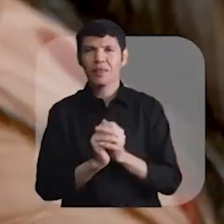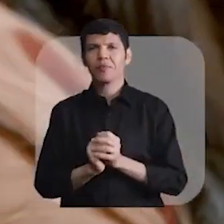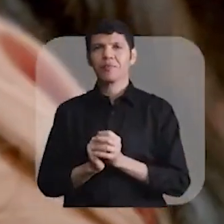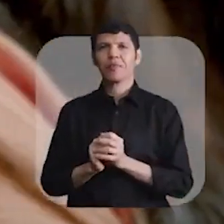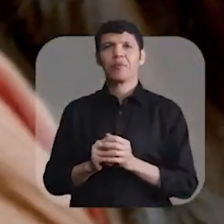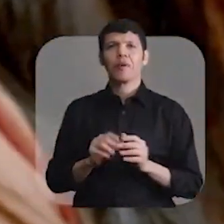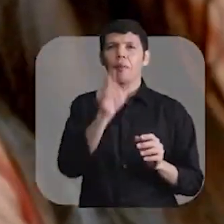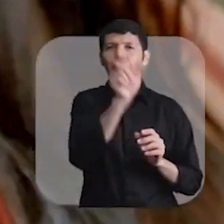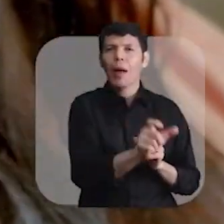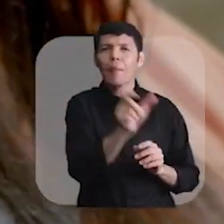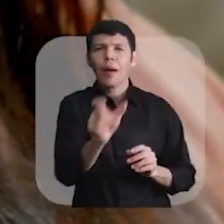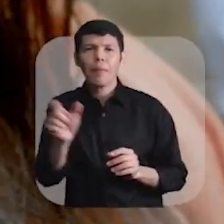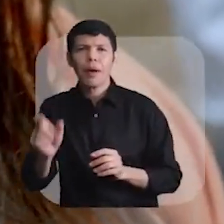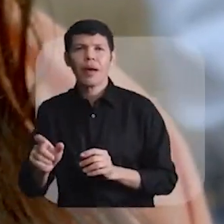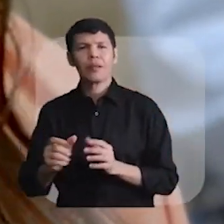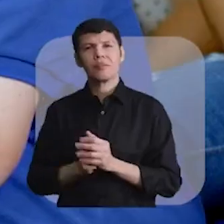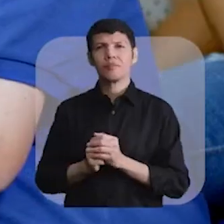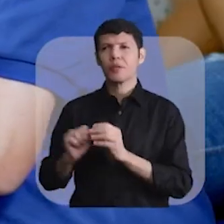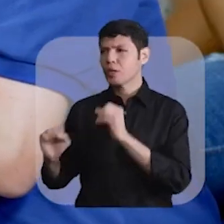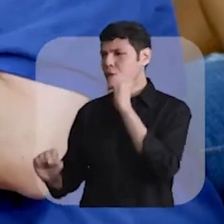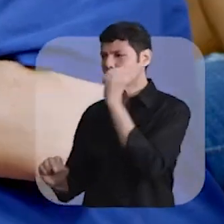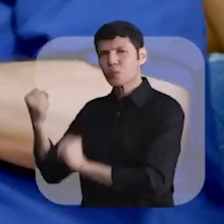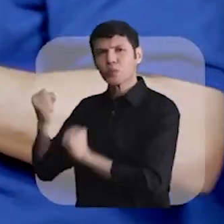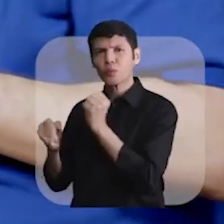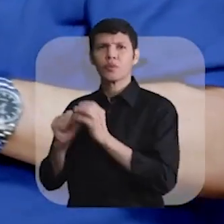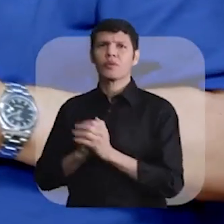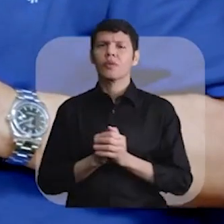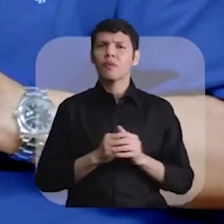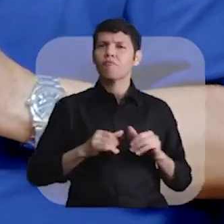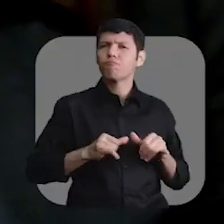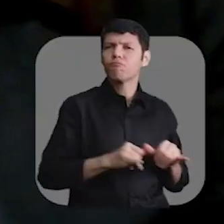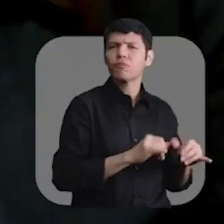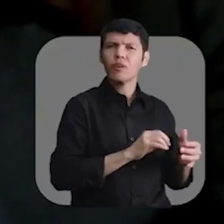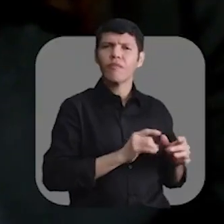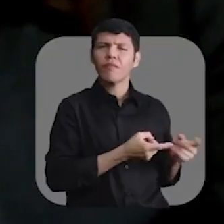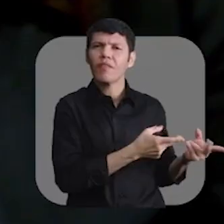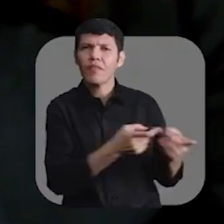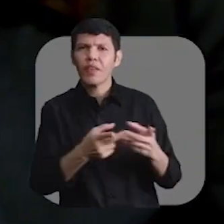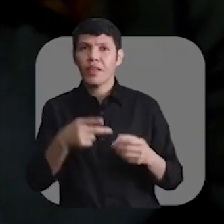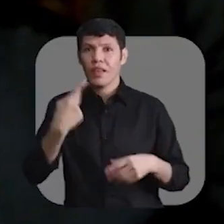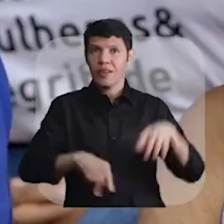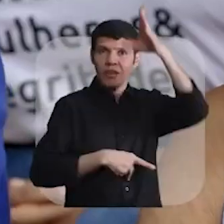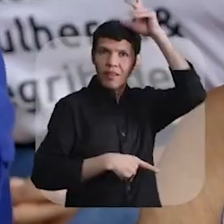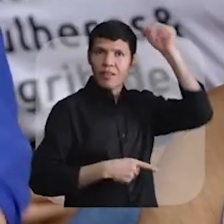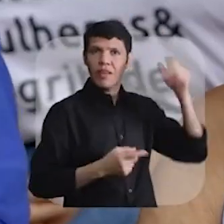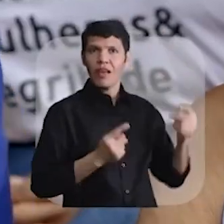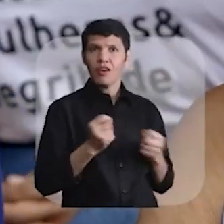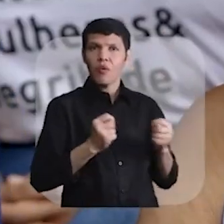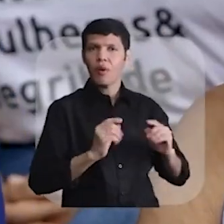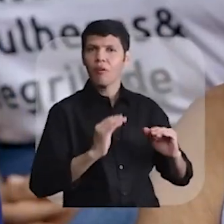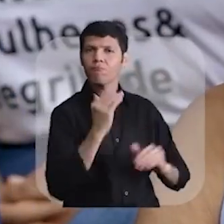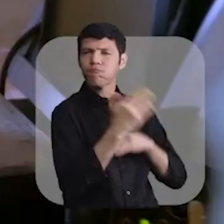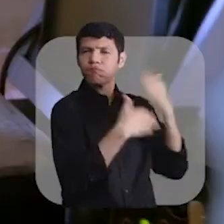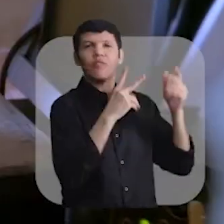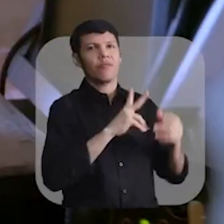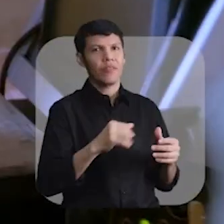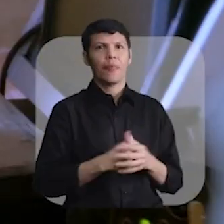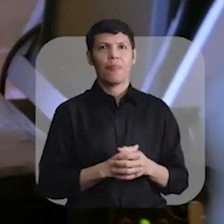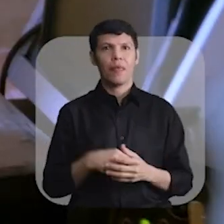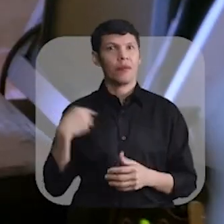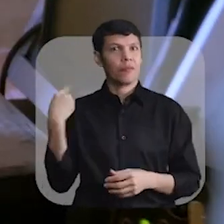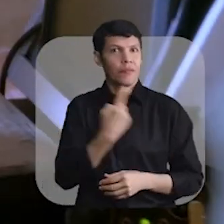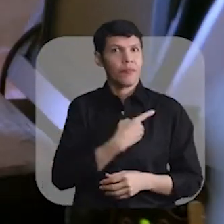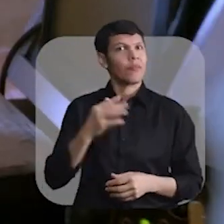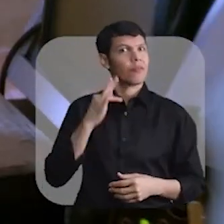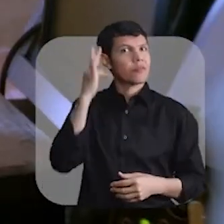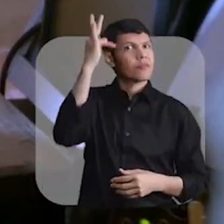empreendedores individuais, com a indústria, com o comércio, a nossa economia volta a crescer. A gente